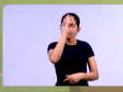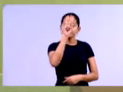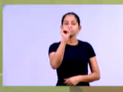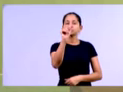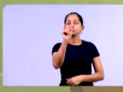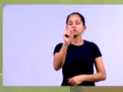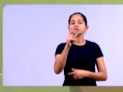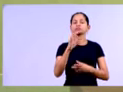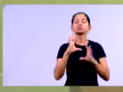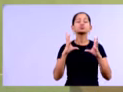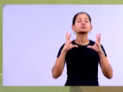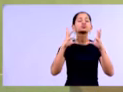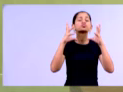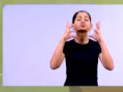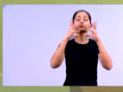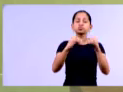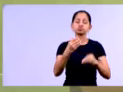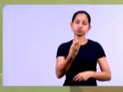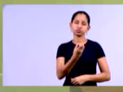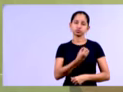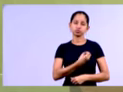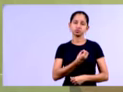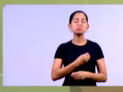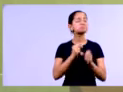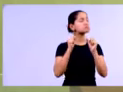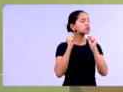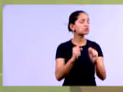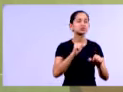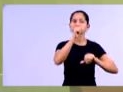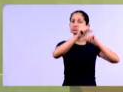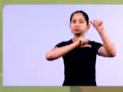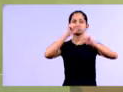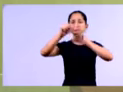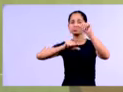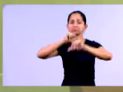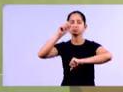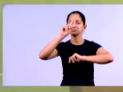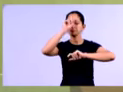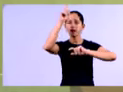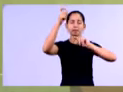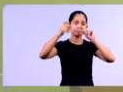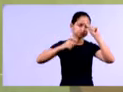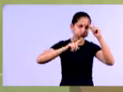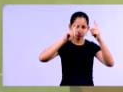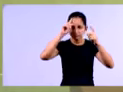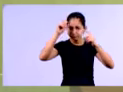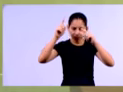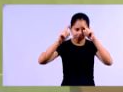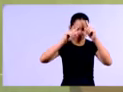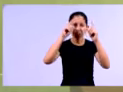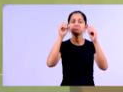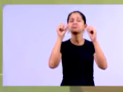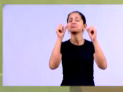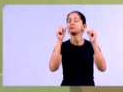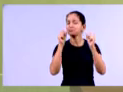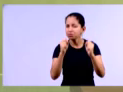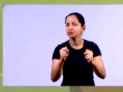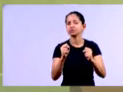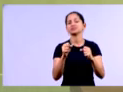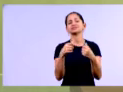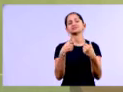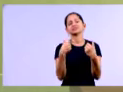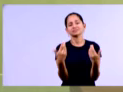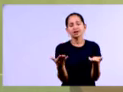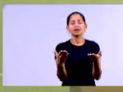esses números colocados nos demonstrativos podem ser mudados, você pode usar a criatividade, fazer aí a diferenciação, encontrando